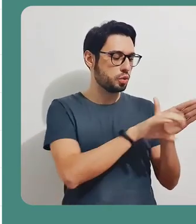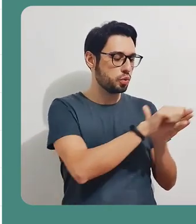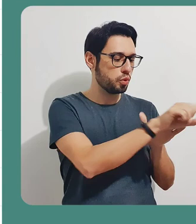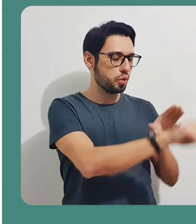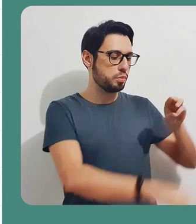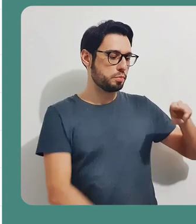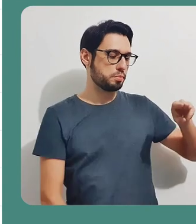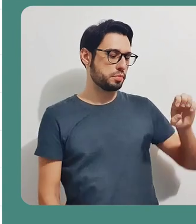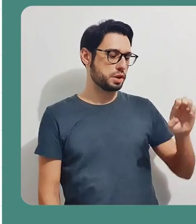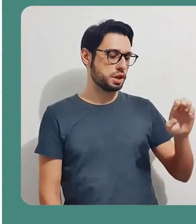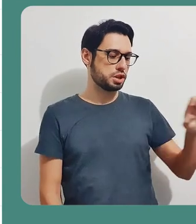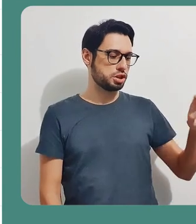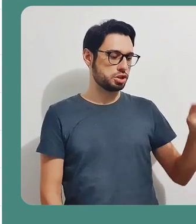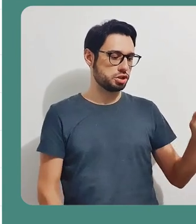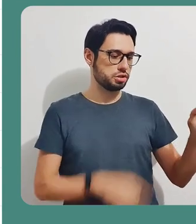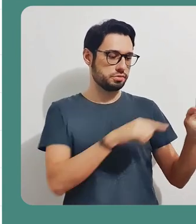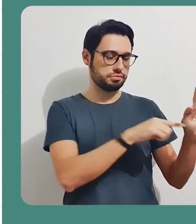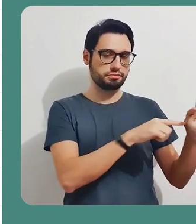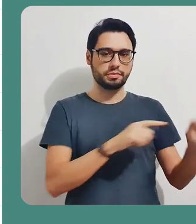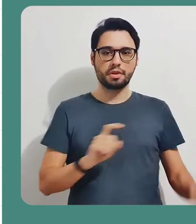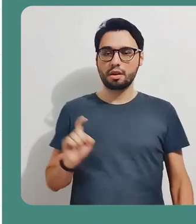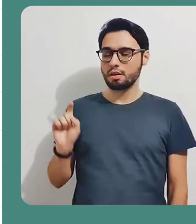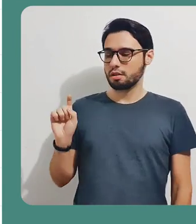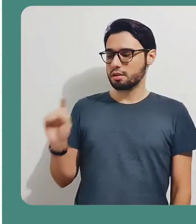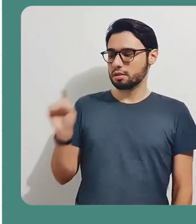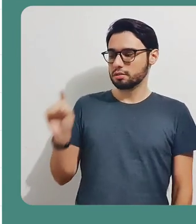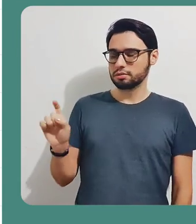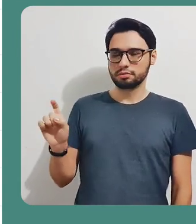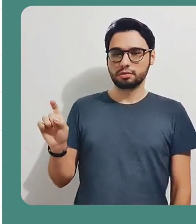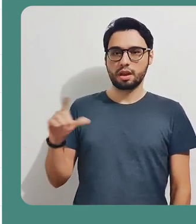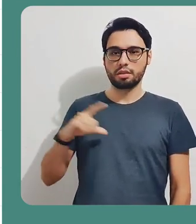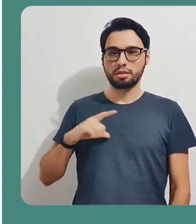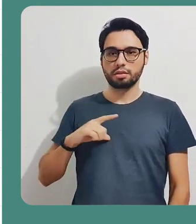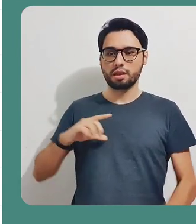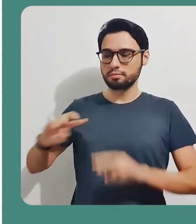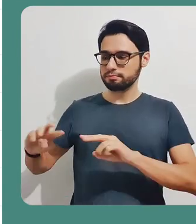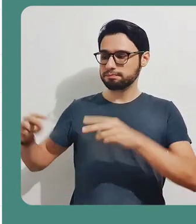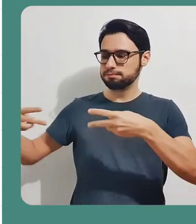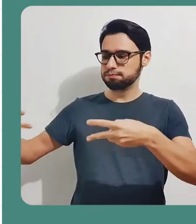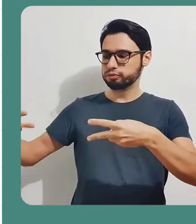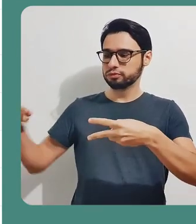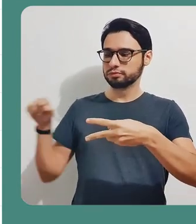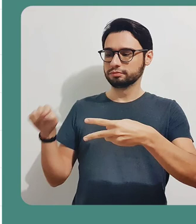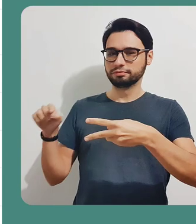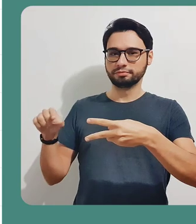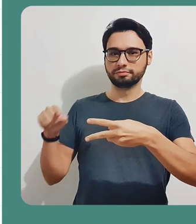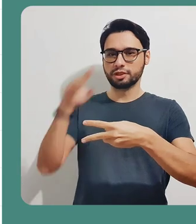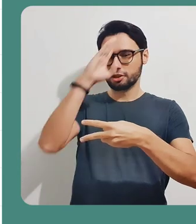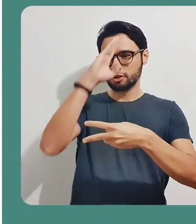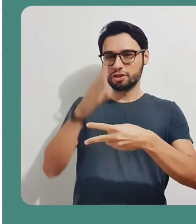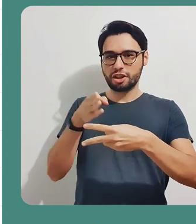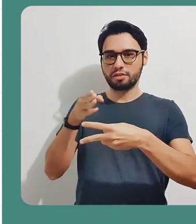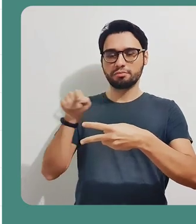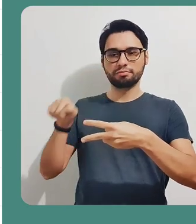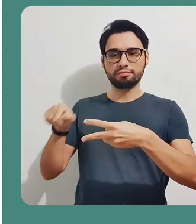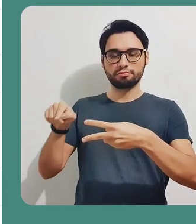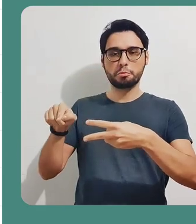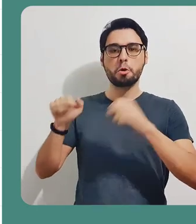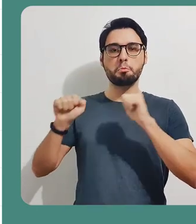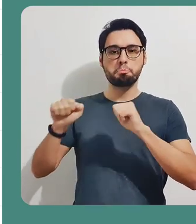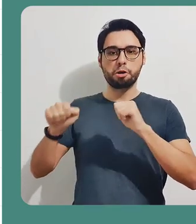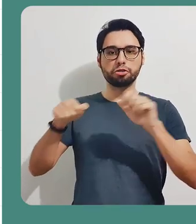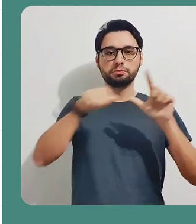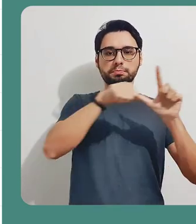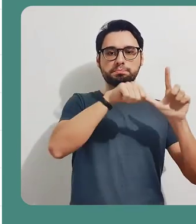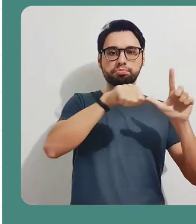ferramenta de webconferência, à sua reunião. Quando você clica nesta opção, ele vai gerar aqui embaixo